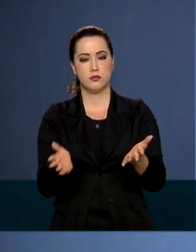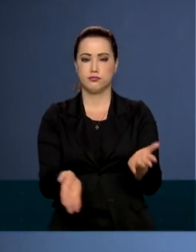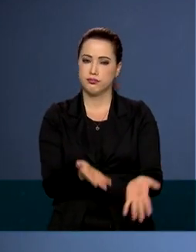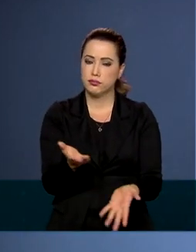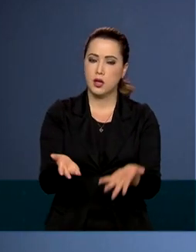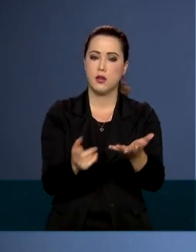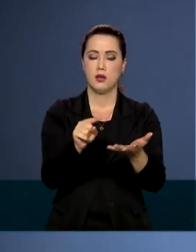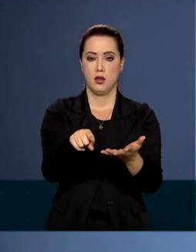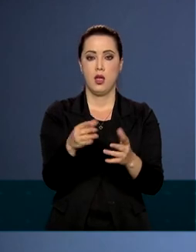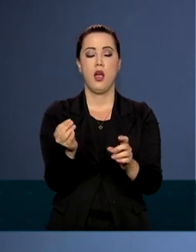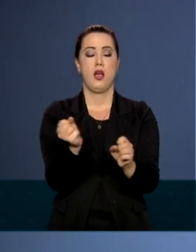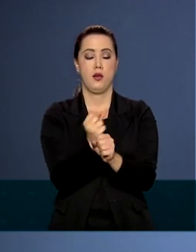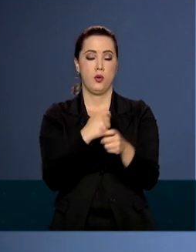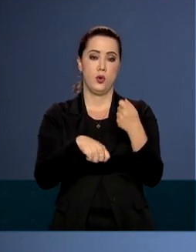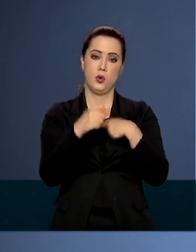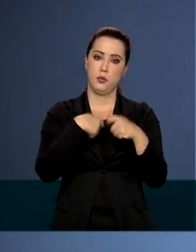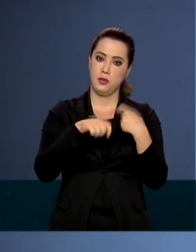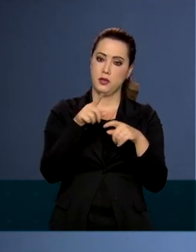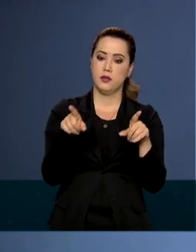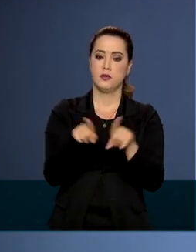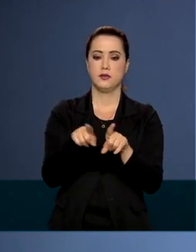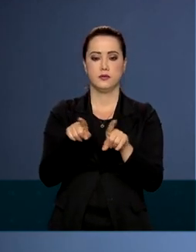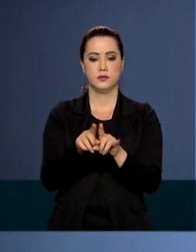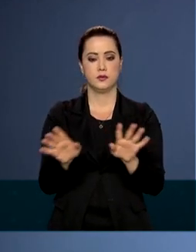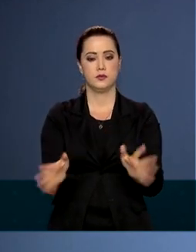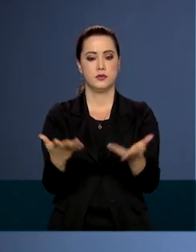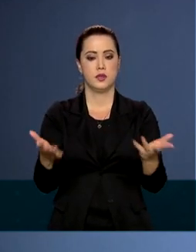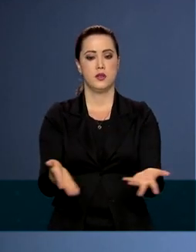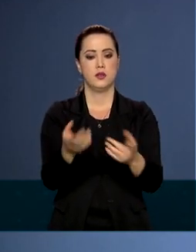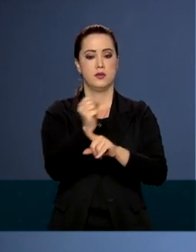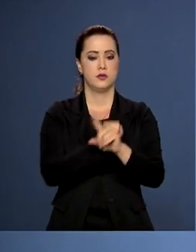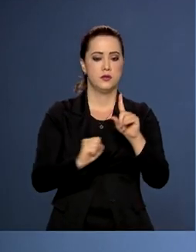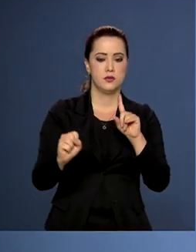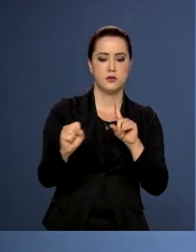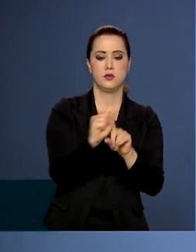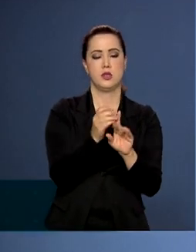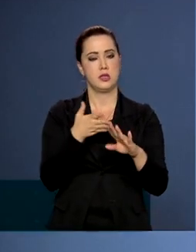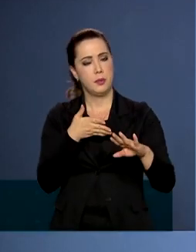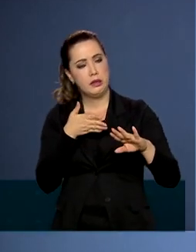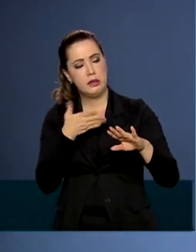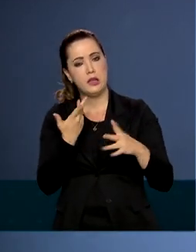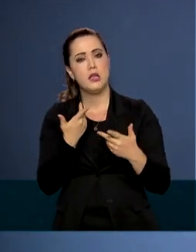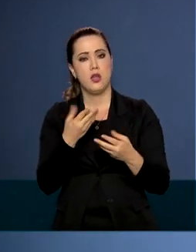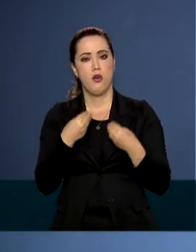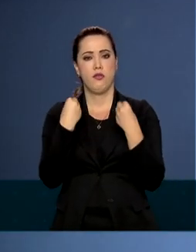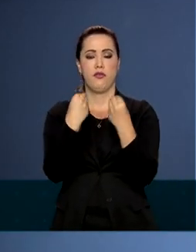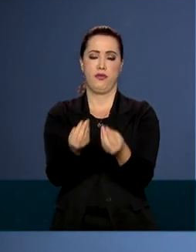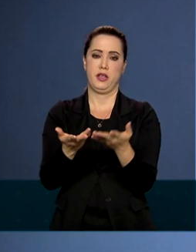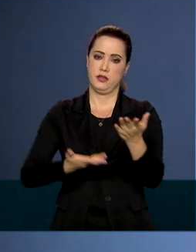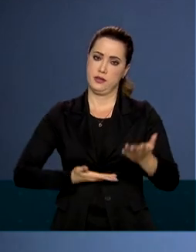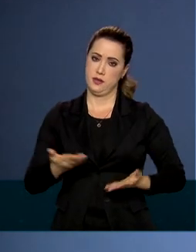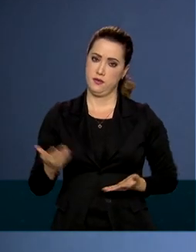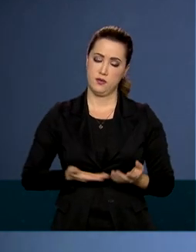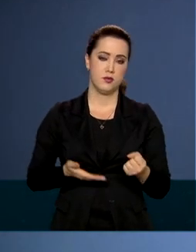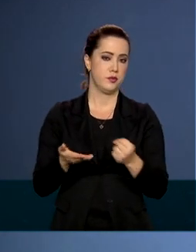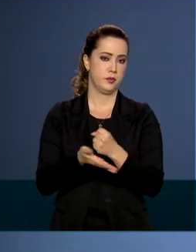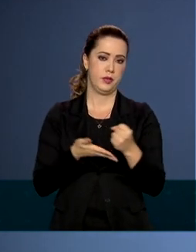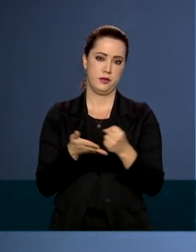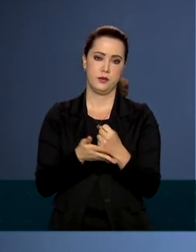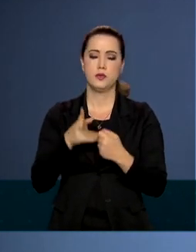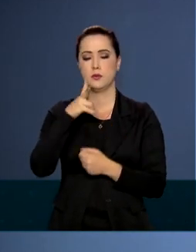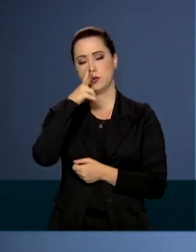infraestrutura econômica e urbana, desenvolvimento social e acesso a serviços públicos essenciais e